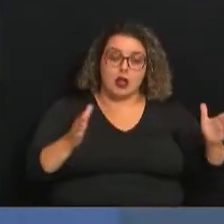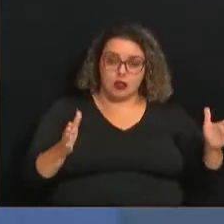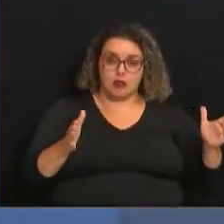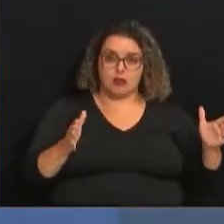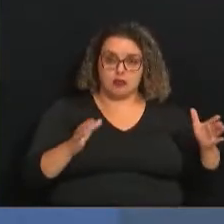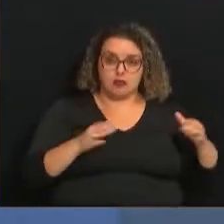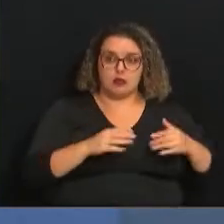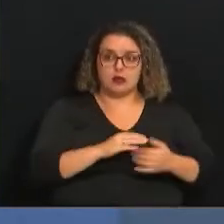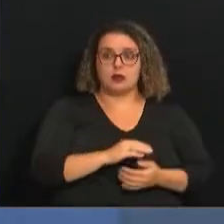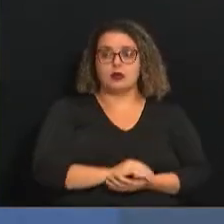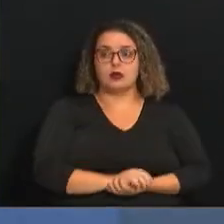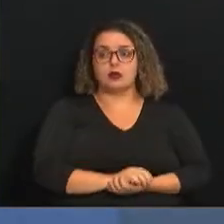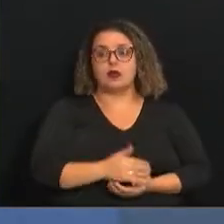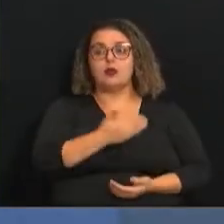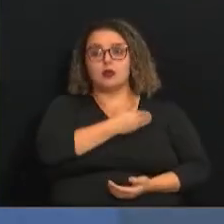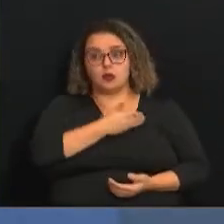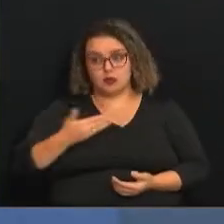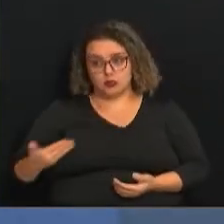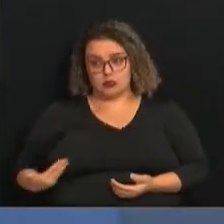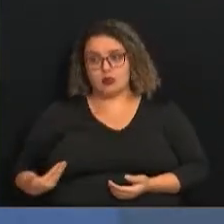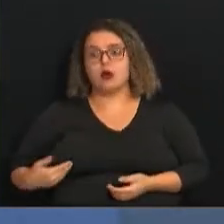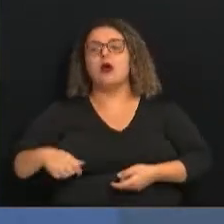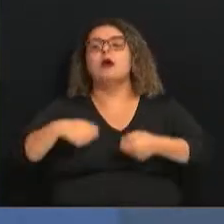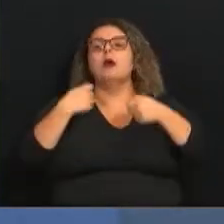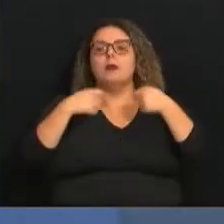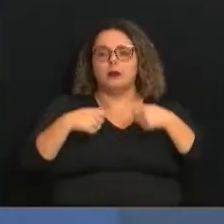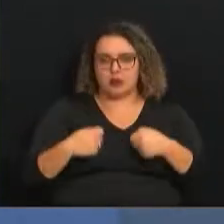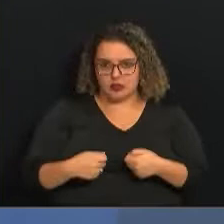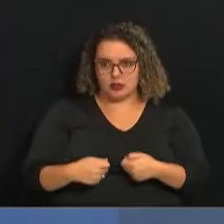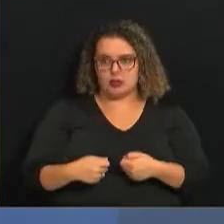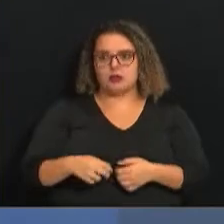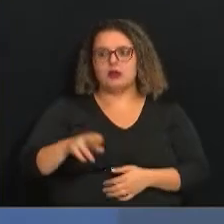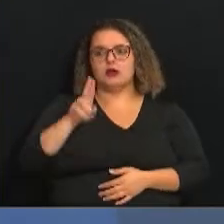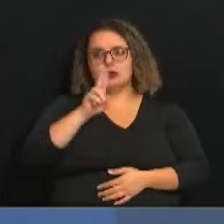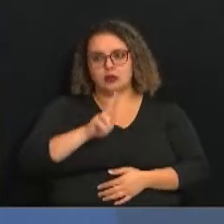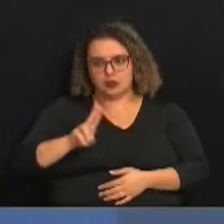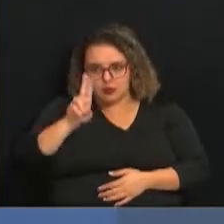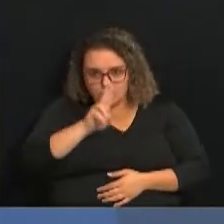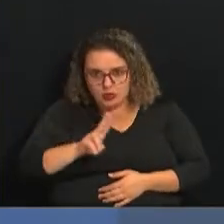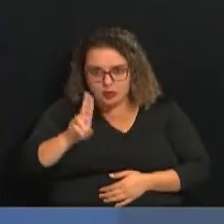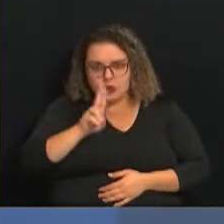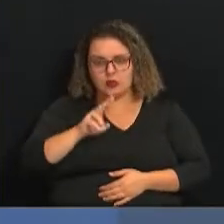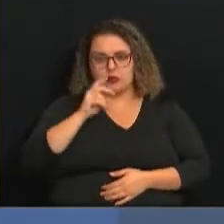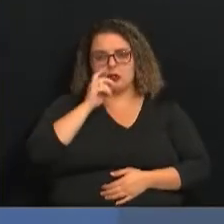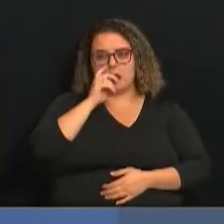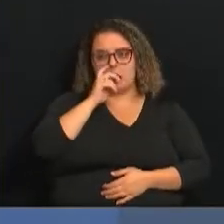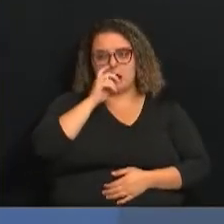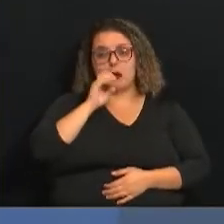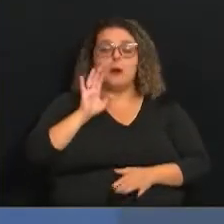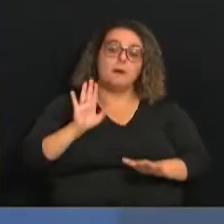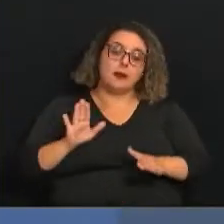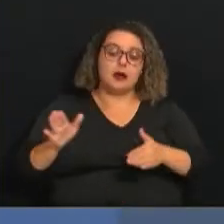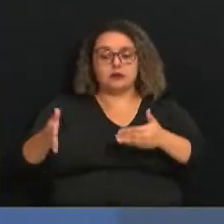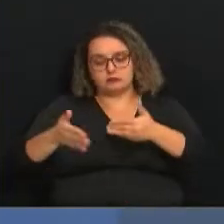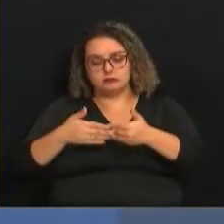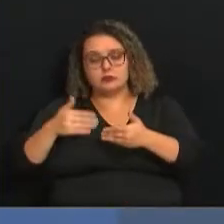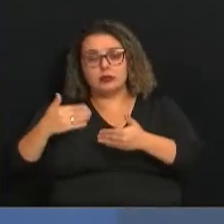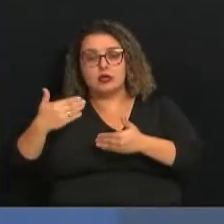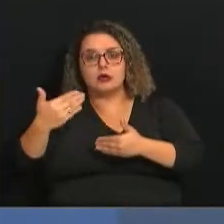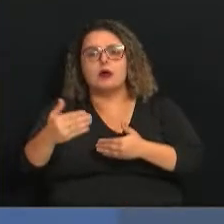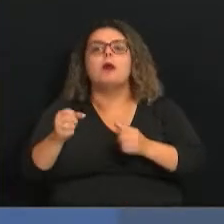a possibilidade de liberar o uso de máscaras também em ambientes fechados nas próximas semanas.